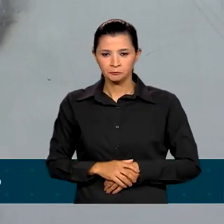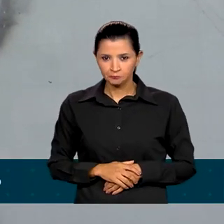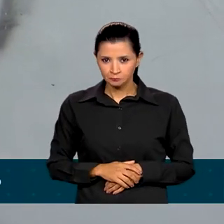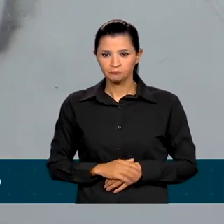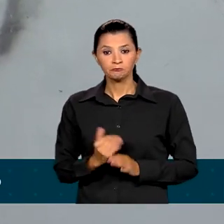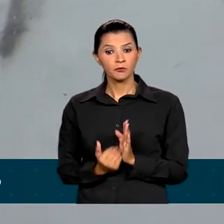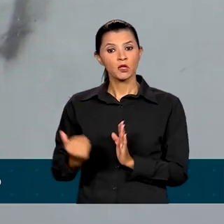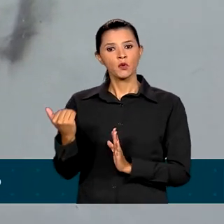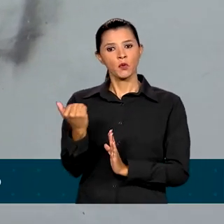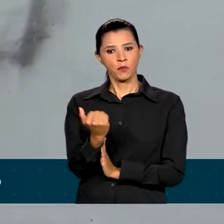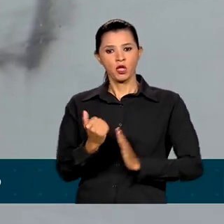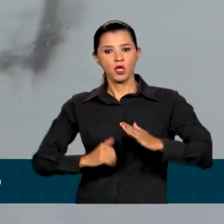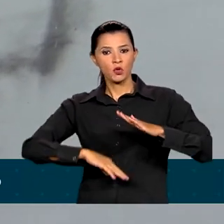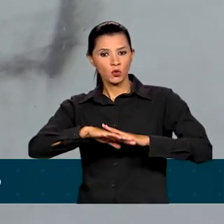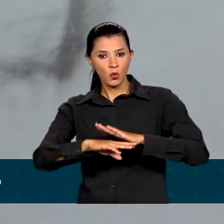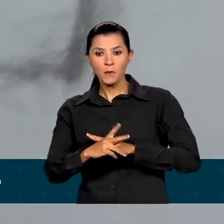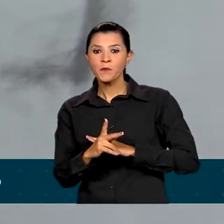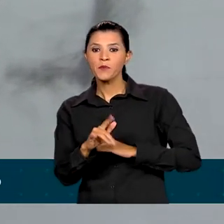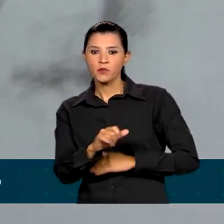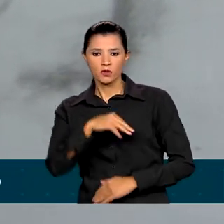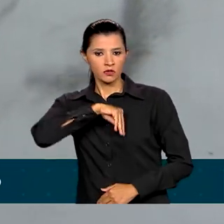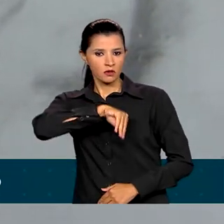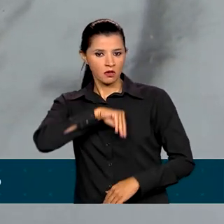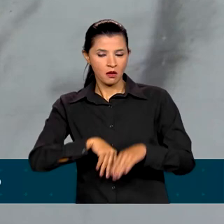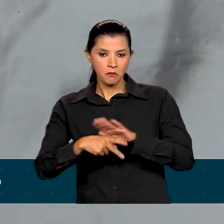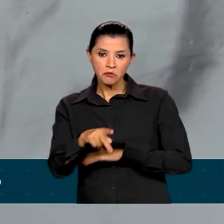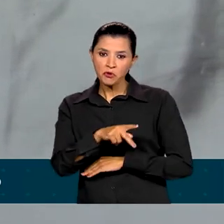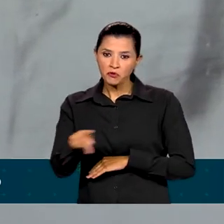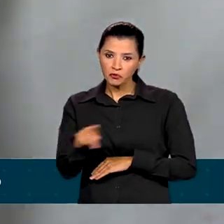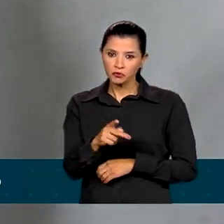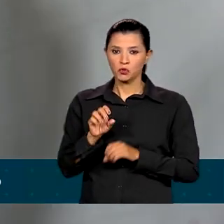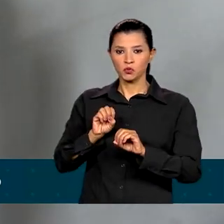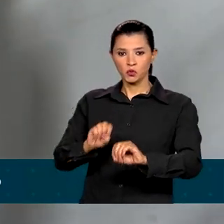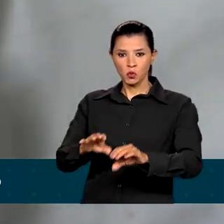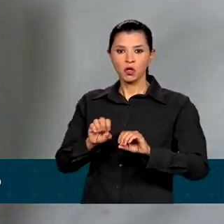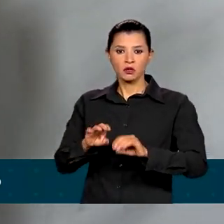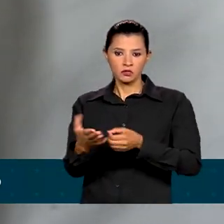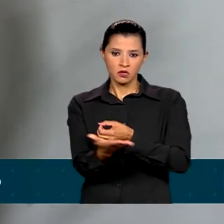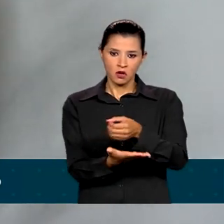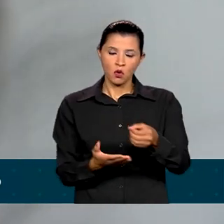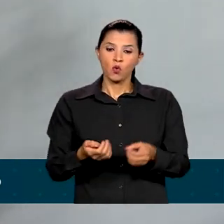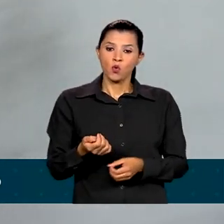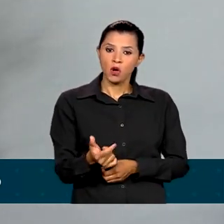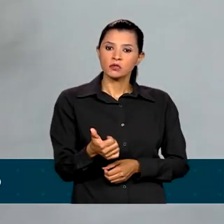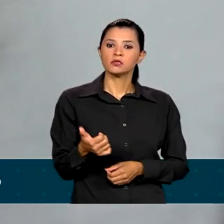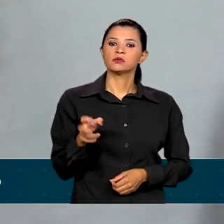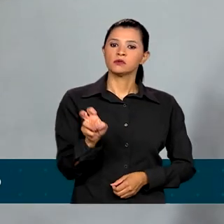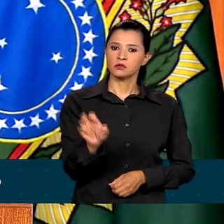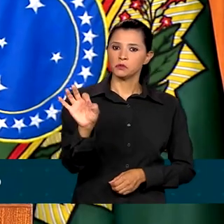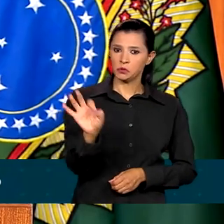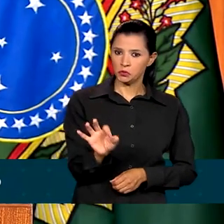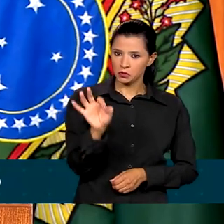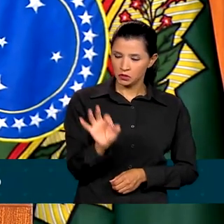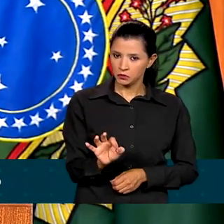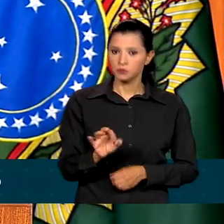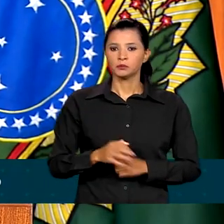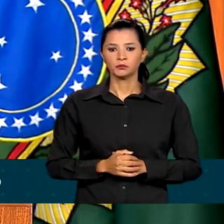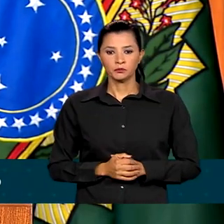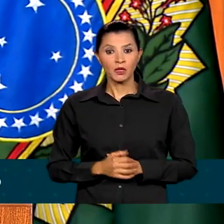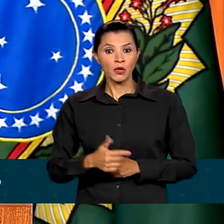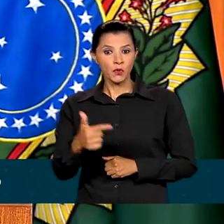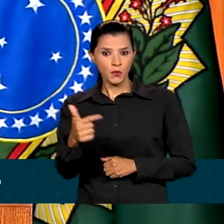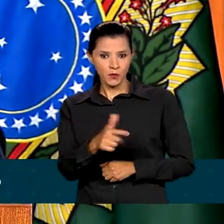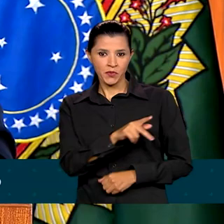aumento do piso salarial de professores da educação básica em quase 15%. E o vice